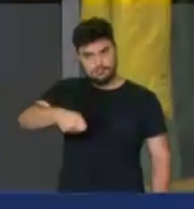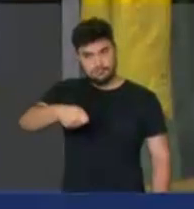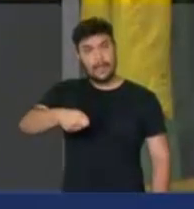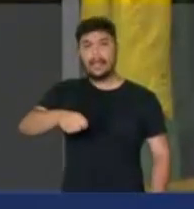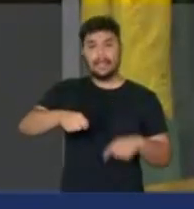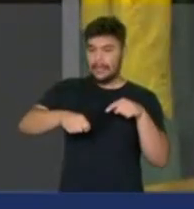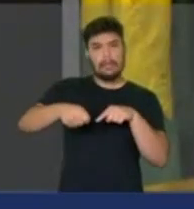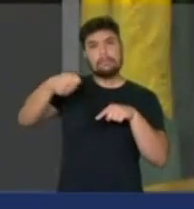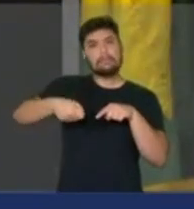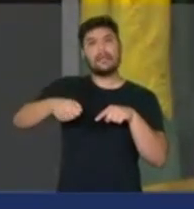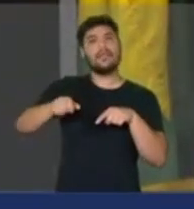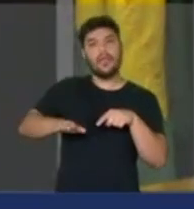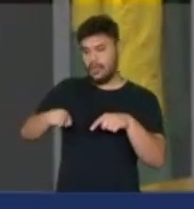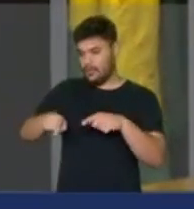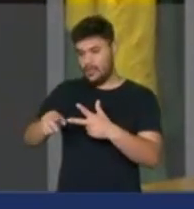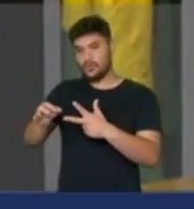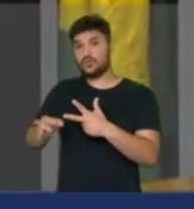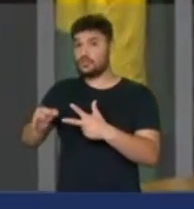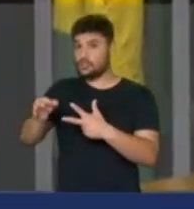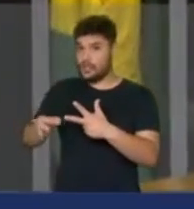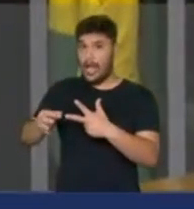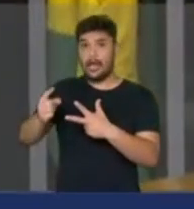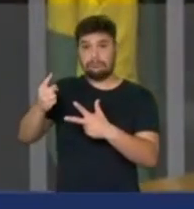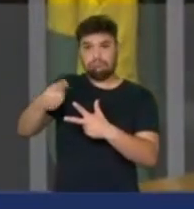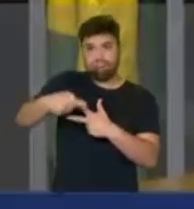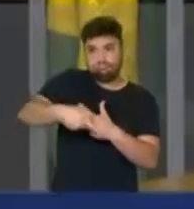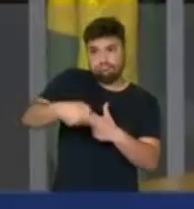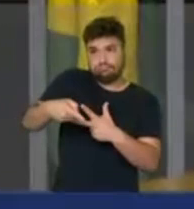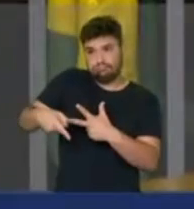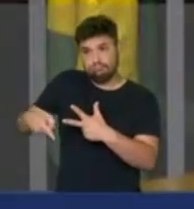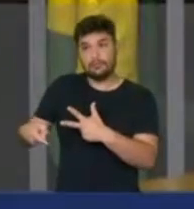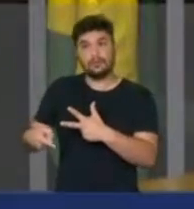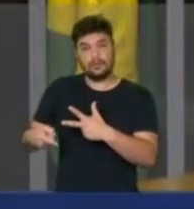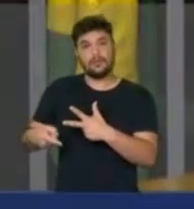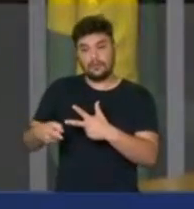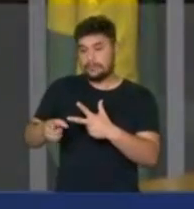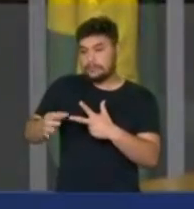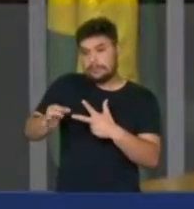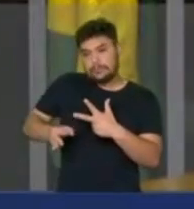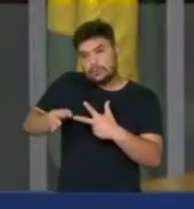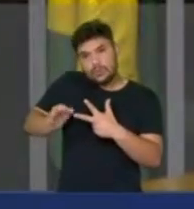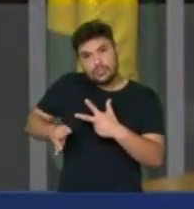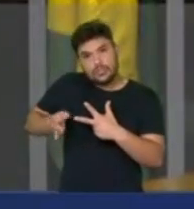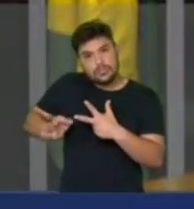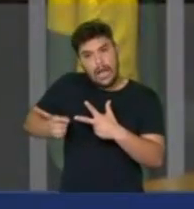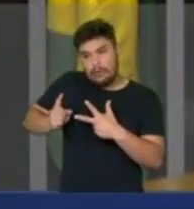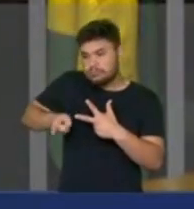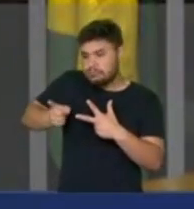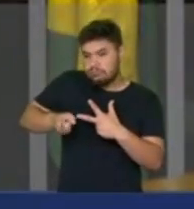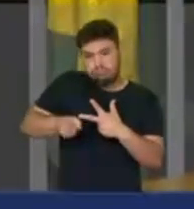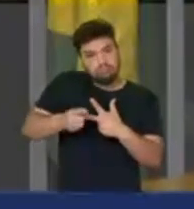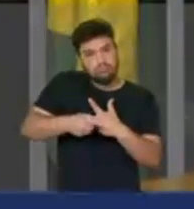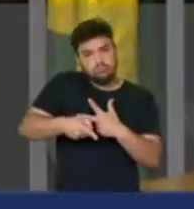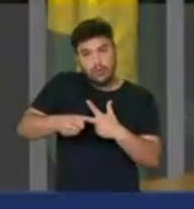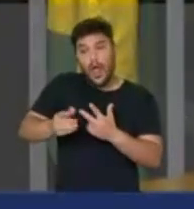Hoje o que temos no Brasil é uma ditadura do poder judiciário, de uma parte do poder